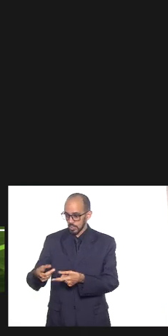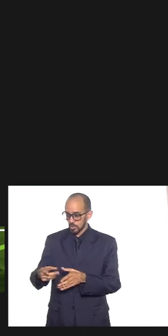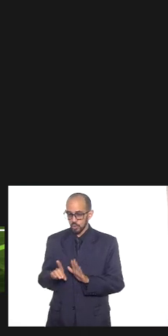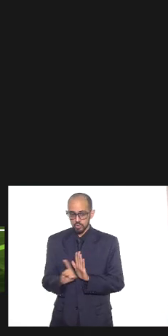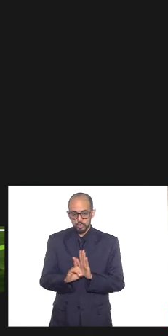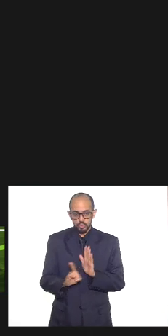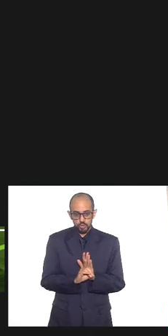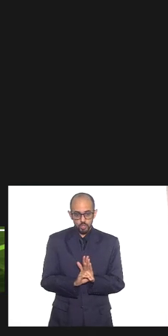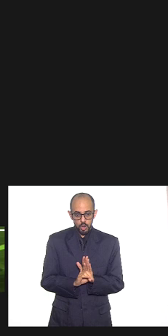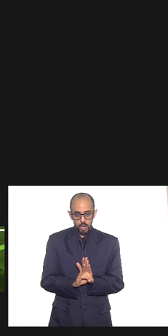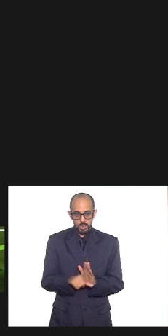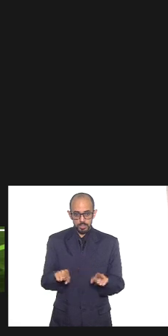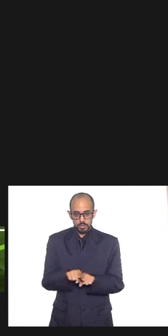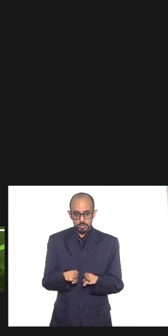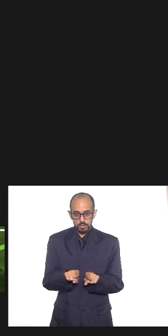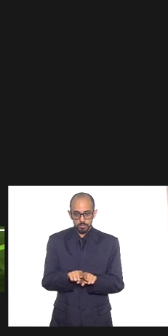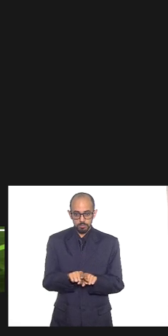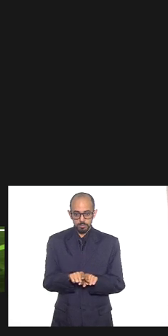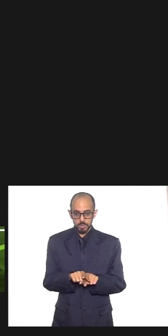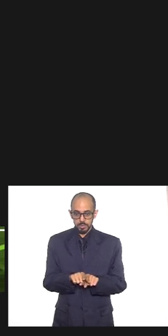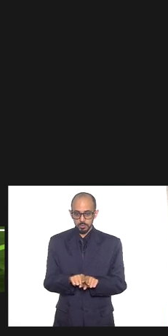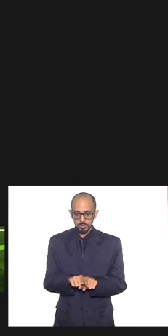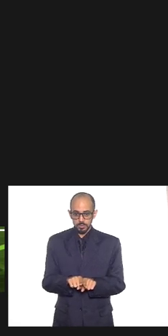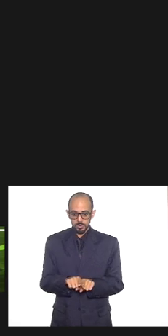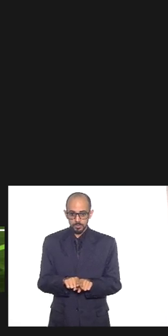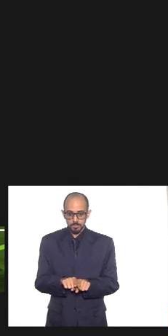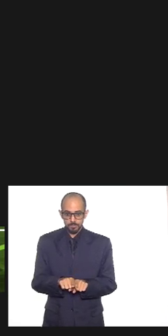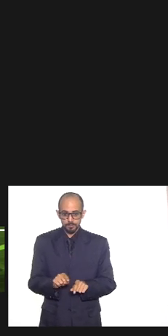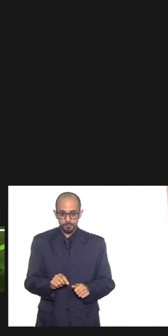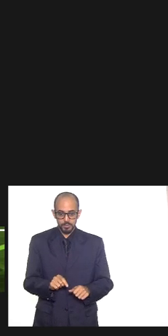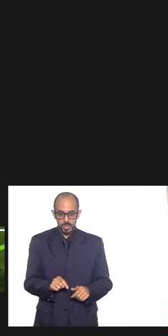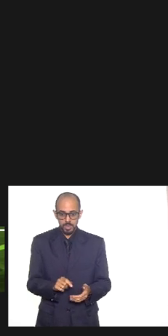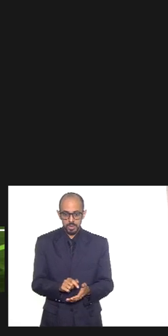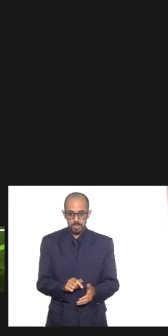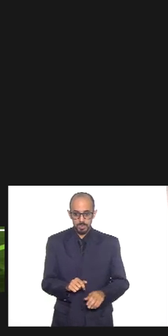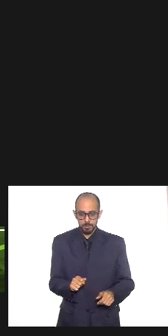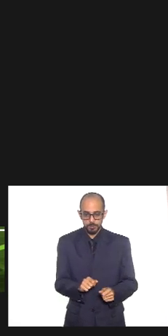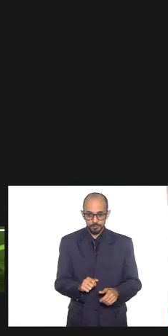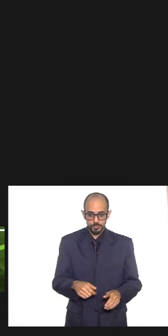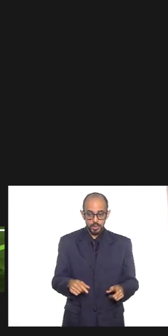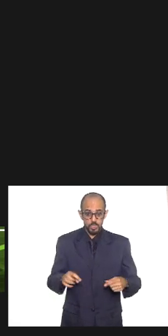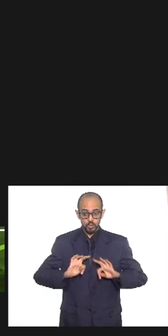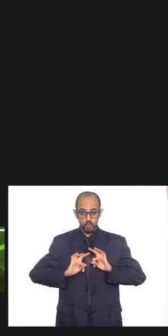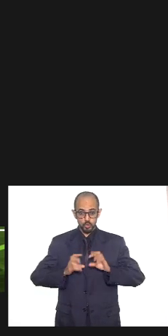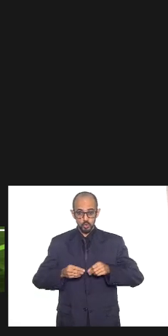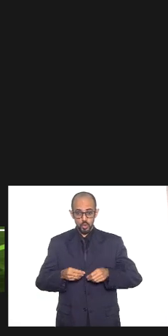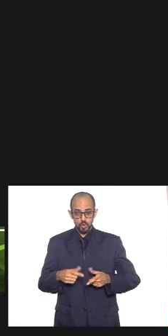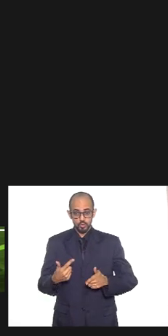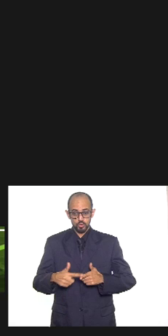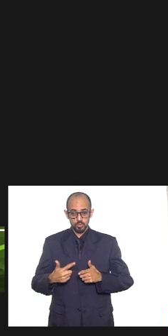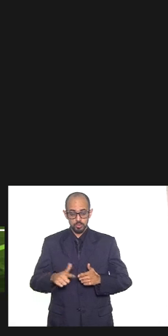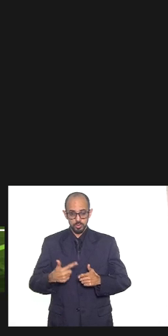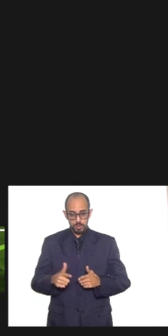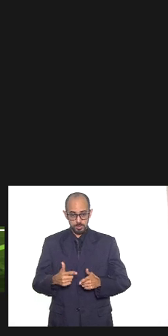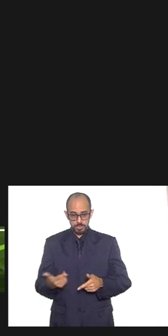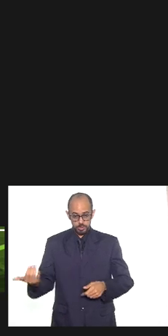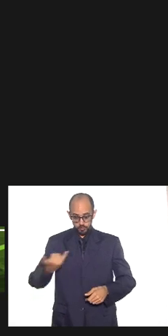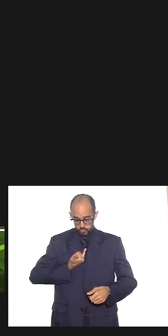individualização de conduta na região do parque paulista e todos os casos que chegaram a nós